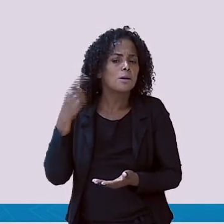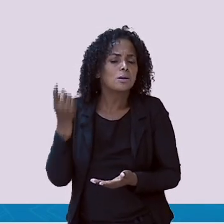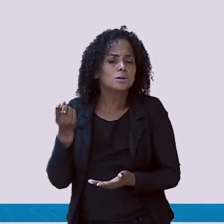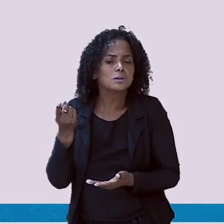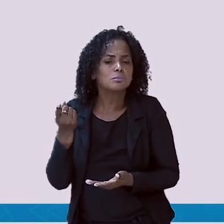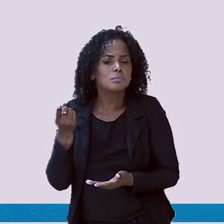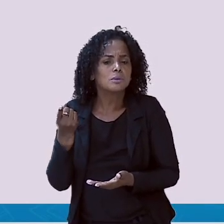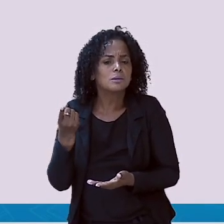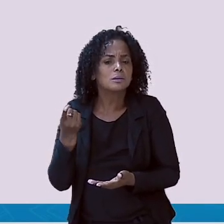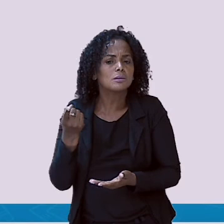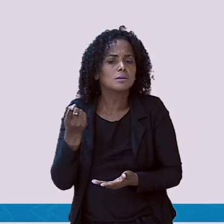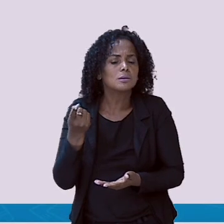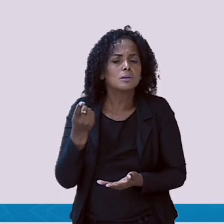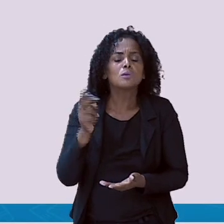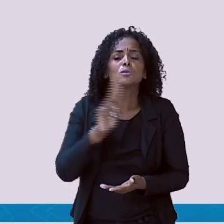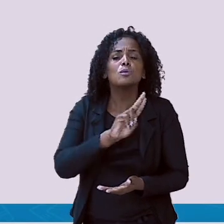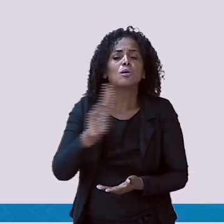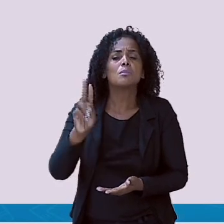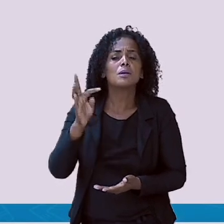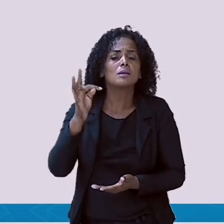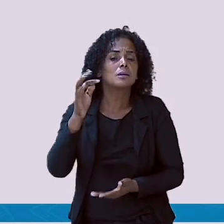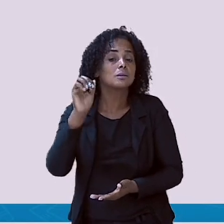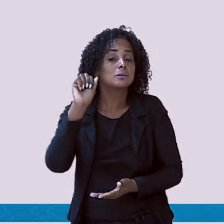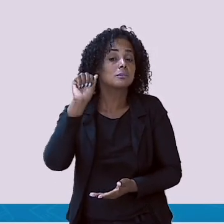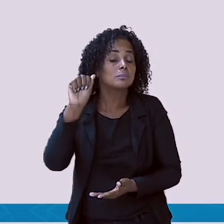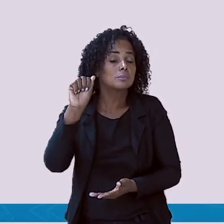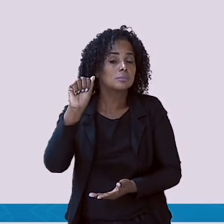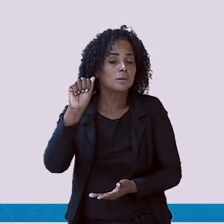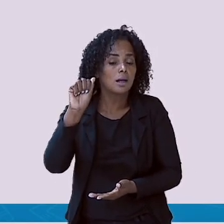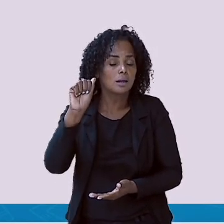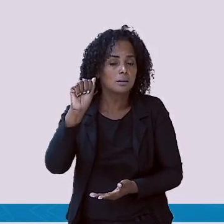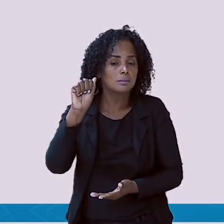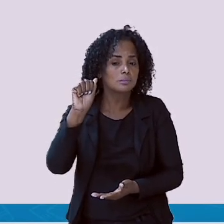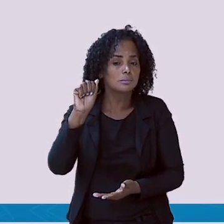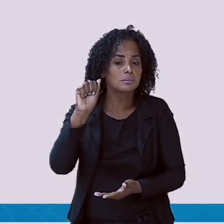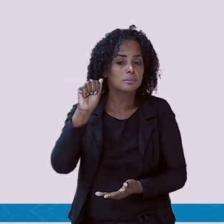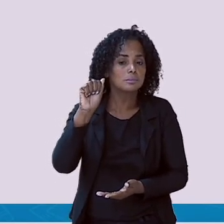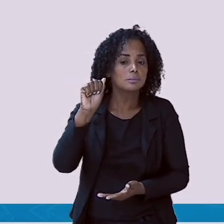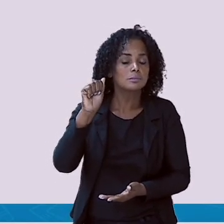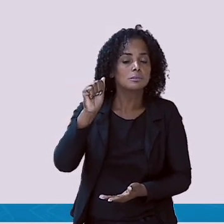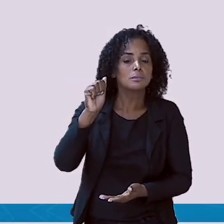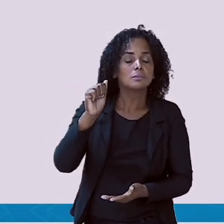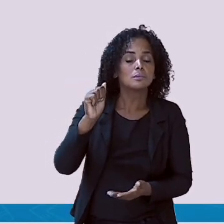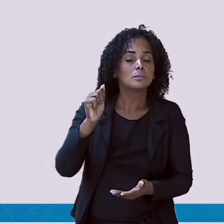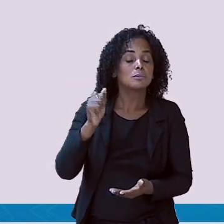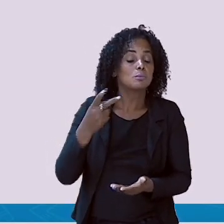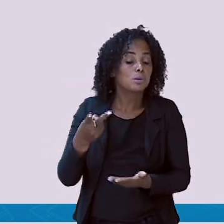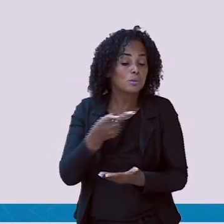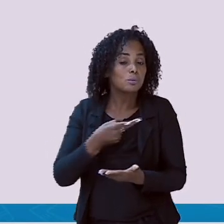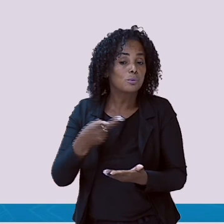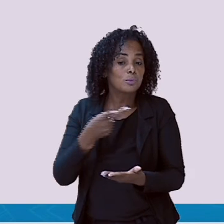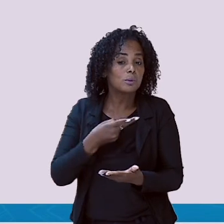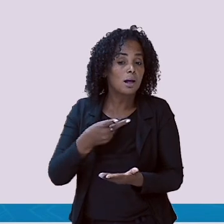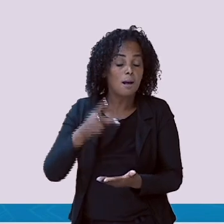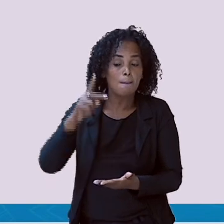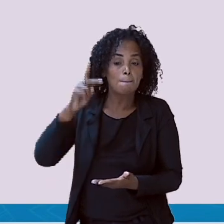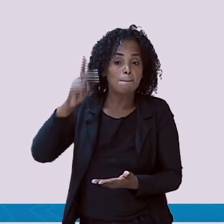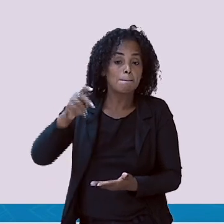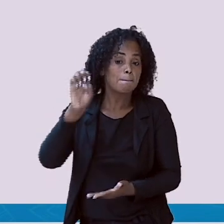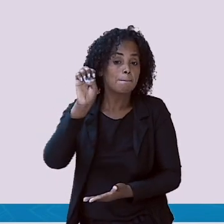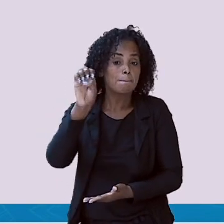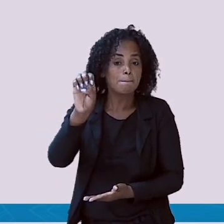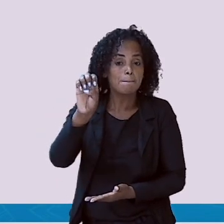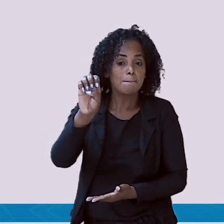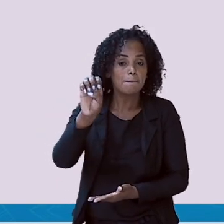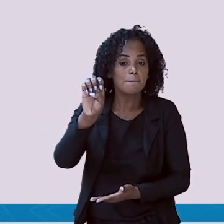Sílaba P. Letra P com a letra E. Vamos procurar? Ah, já está aqui. Logo em